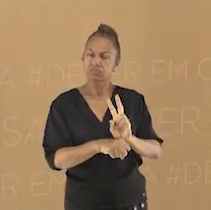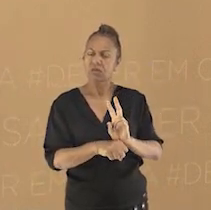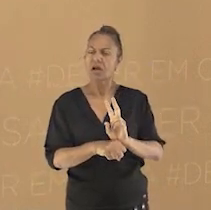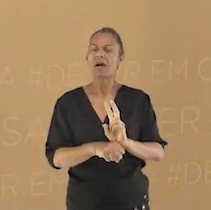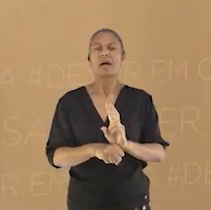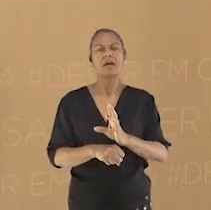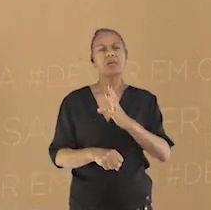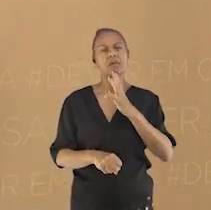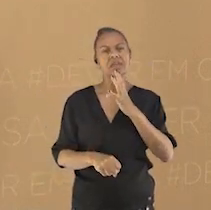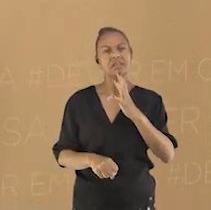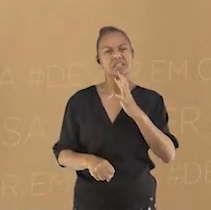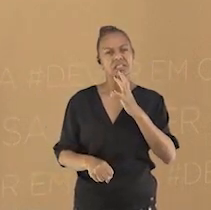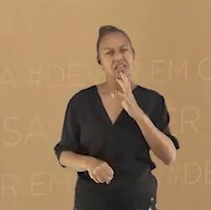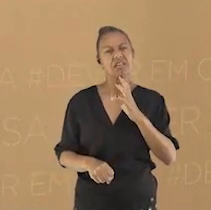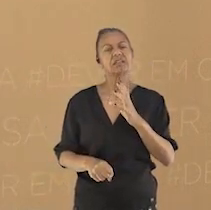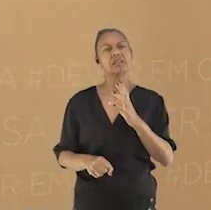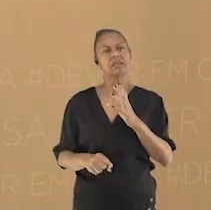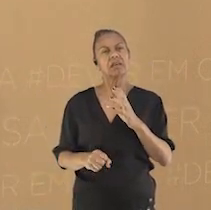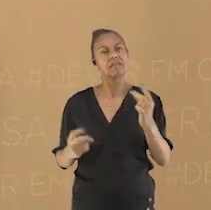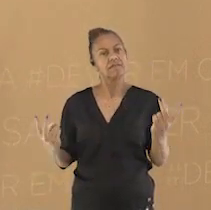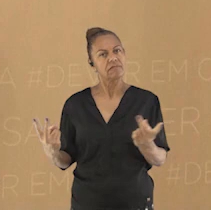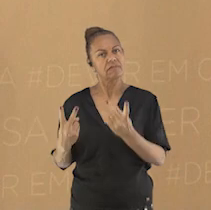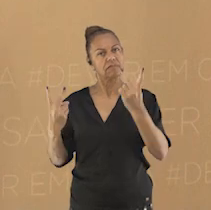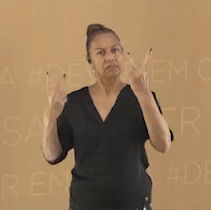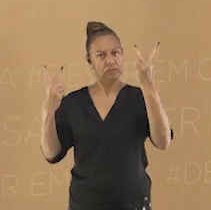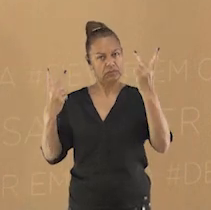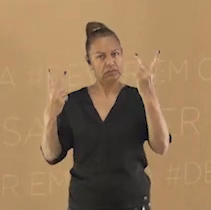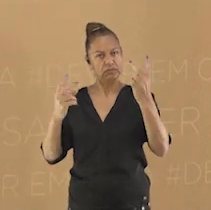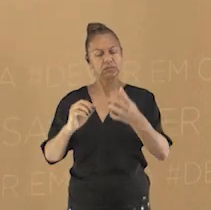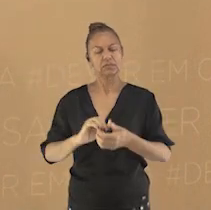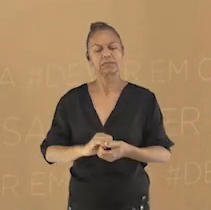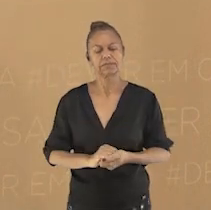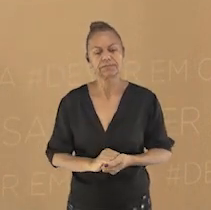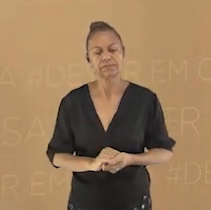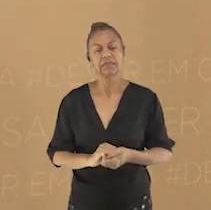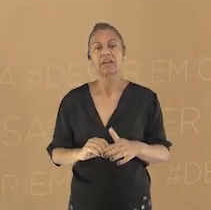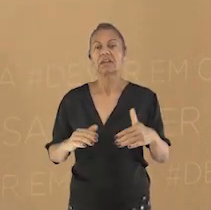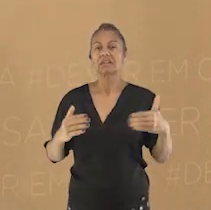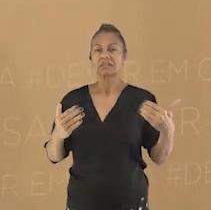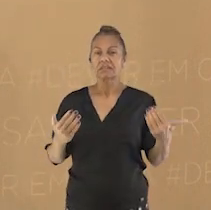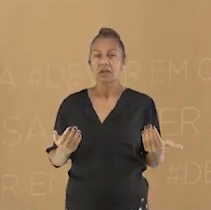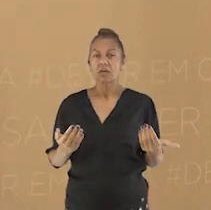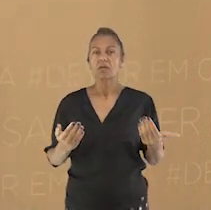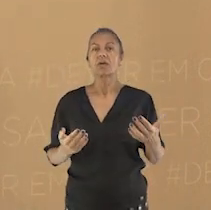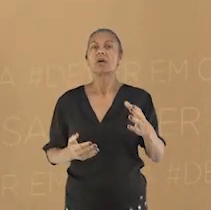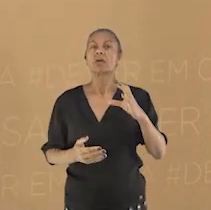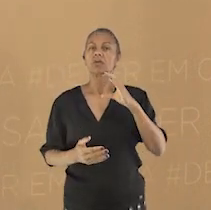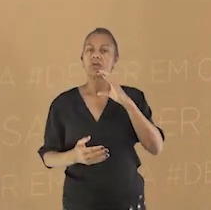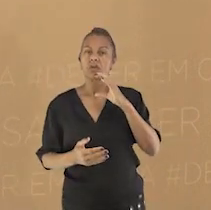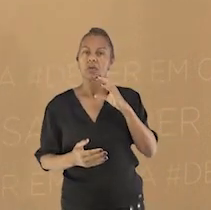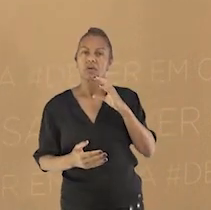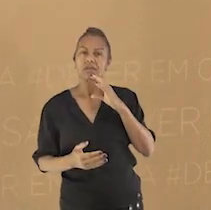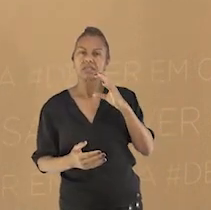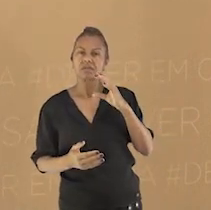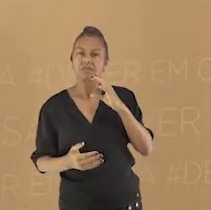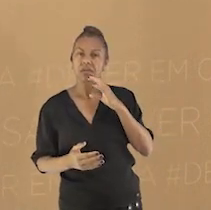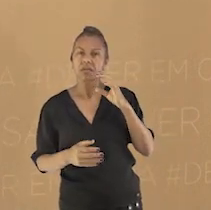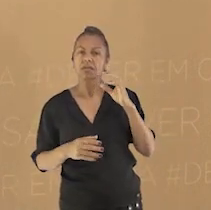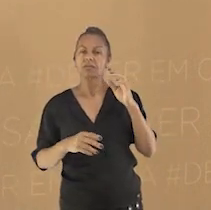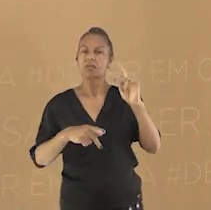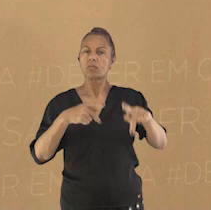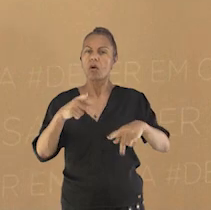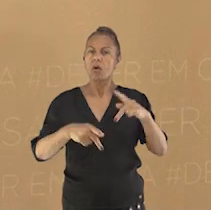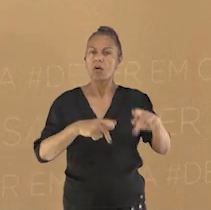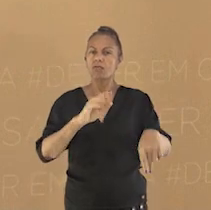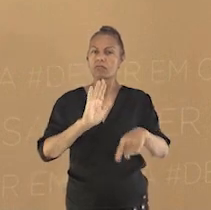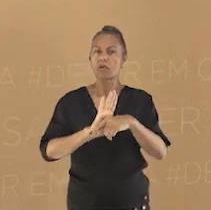valorizada. Como acabamos de perceber, o conhecimento religioso dos povos indígenas é alcançado